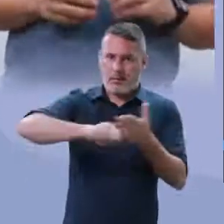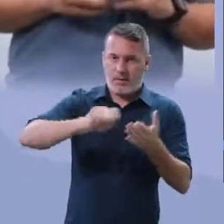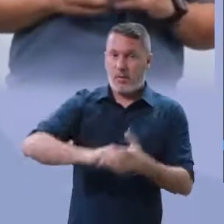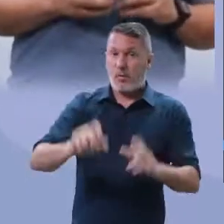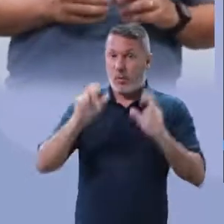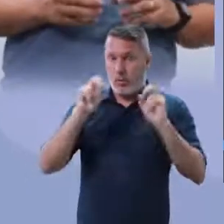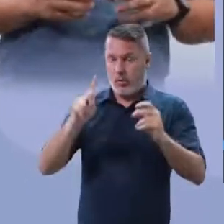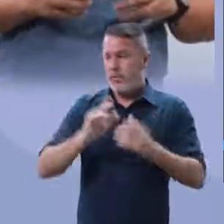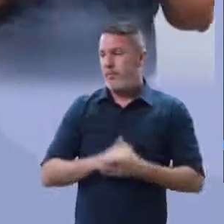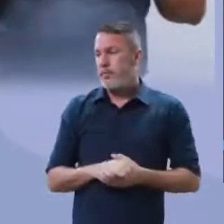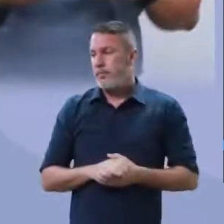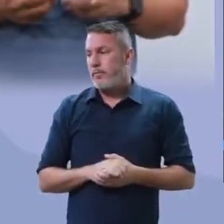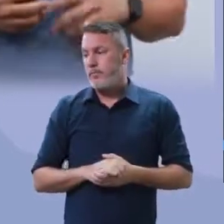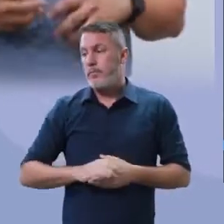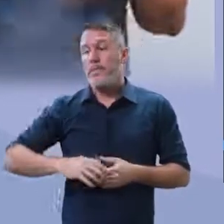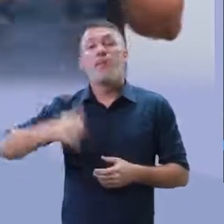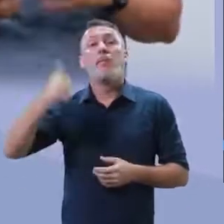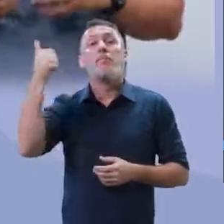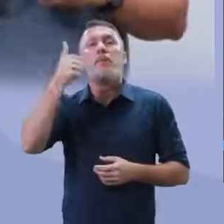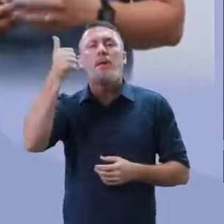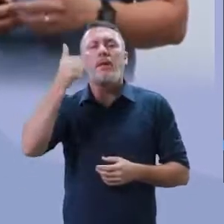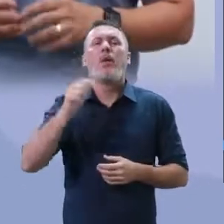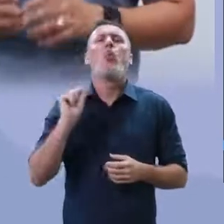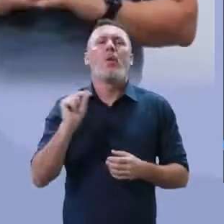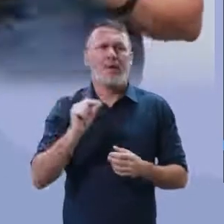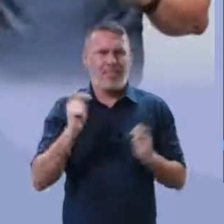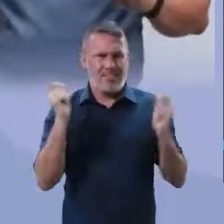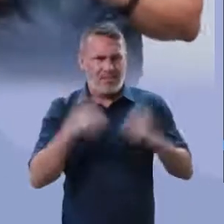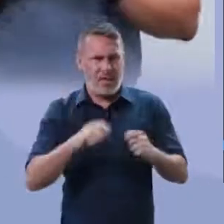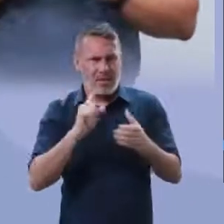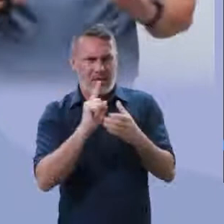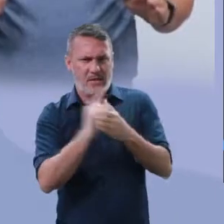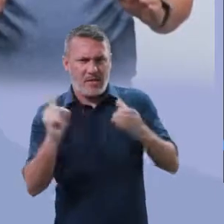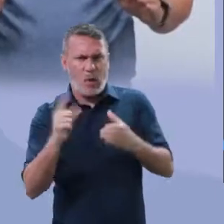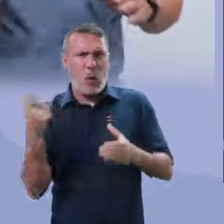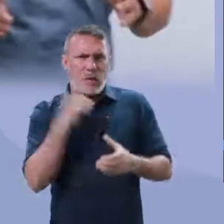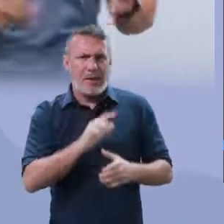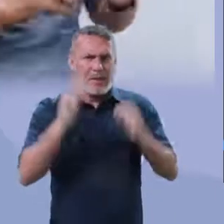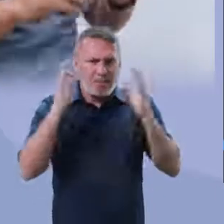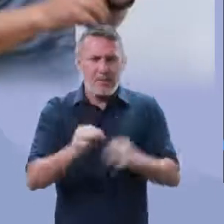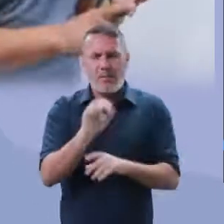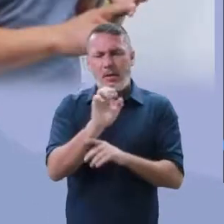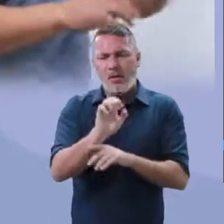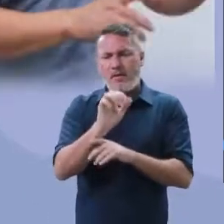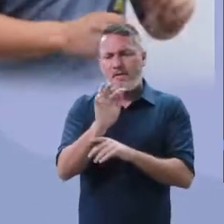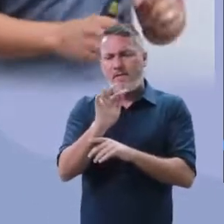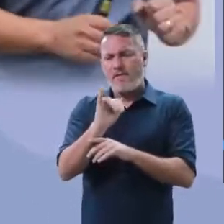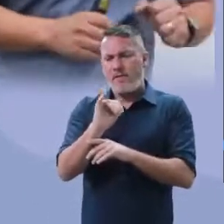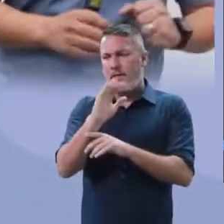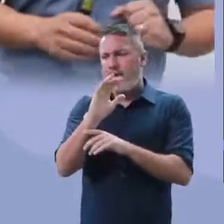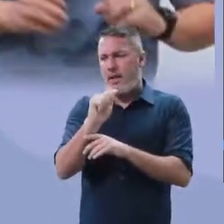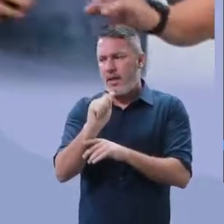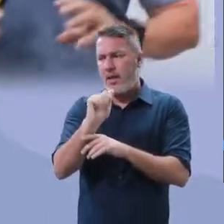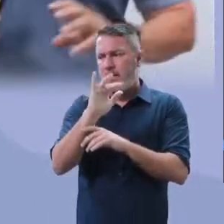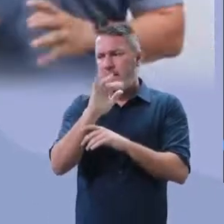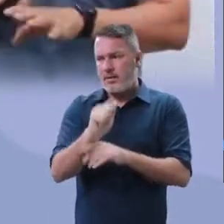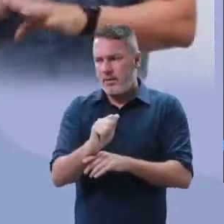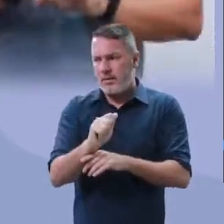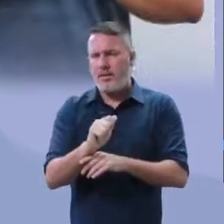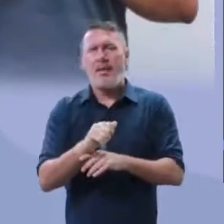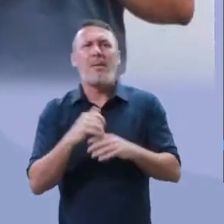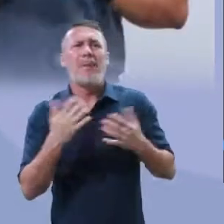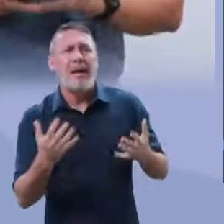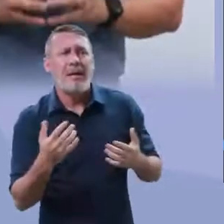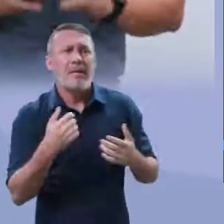vamos lá. Primeiro tópico, a eficácia do isolamento social. Ponto. Ah, mas vamos usar máscara nas festas. Ah,